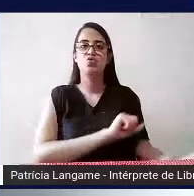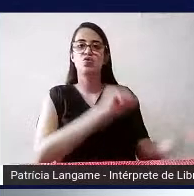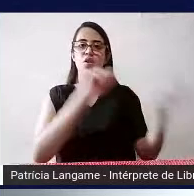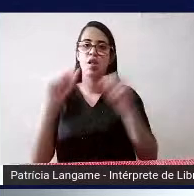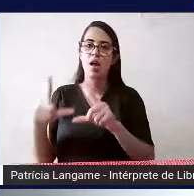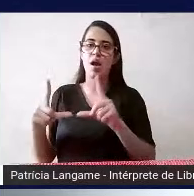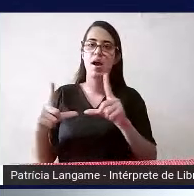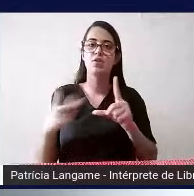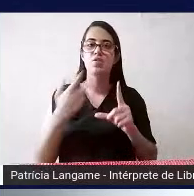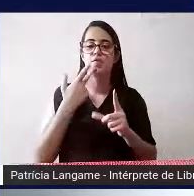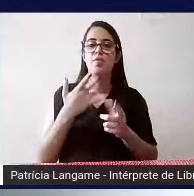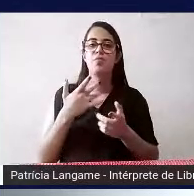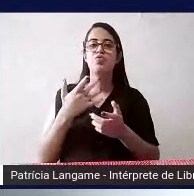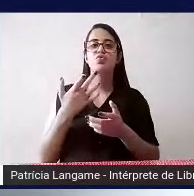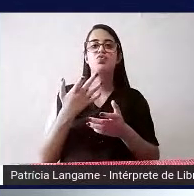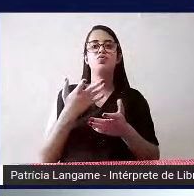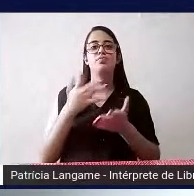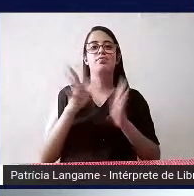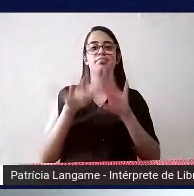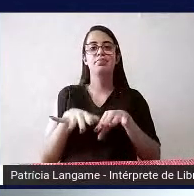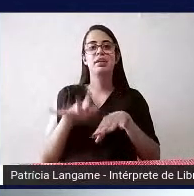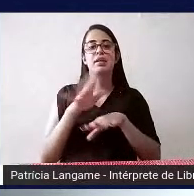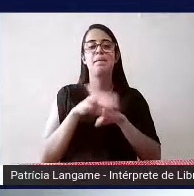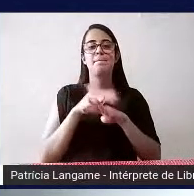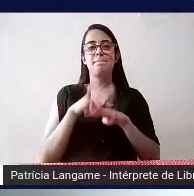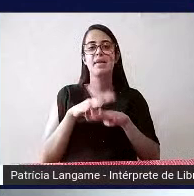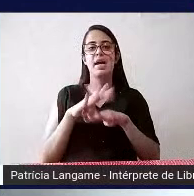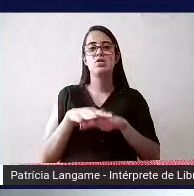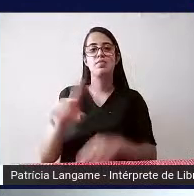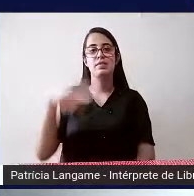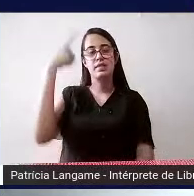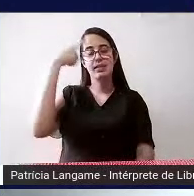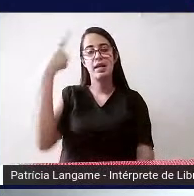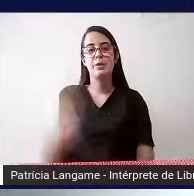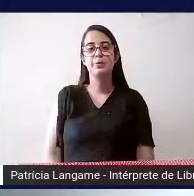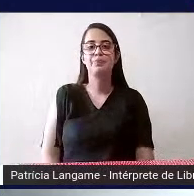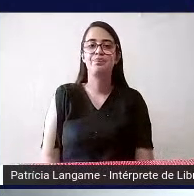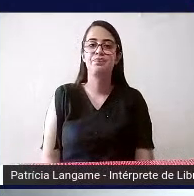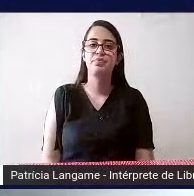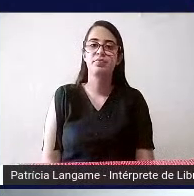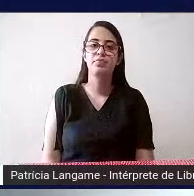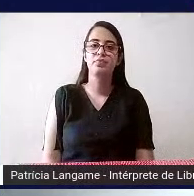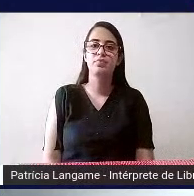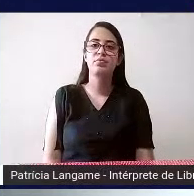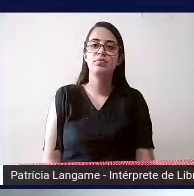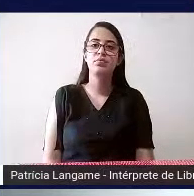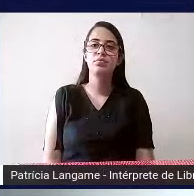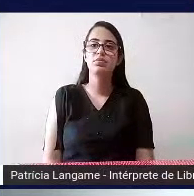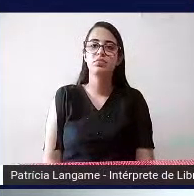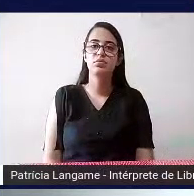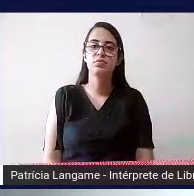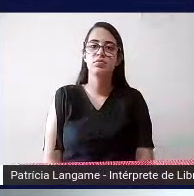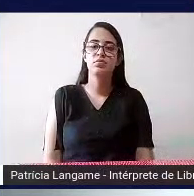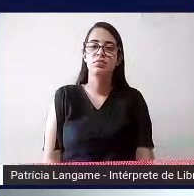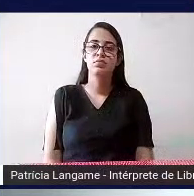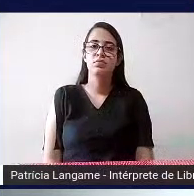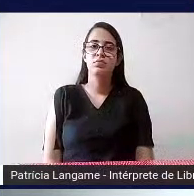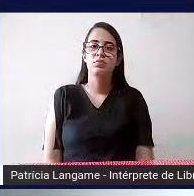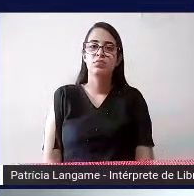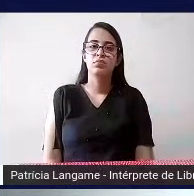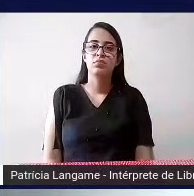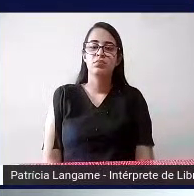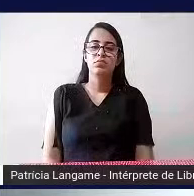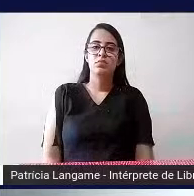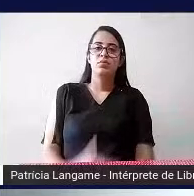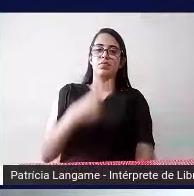vamos escrever matemática mas é só para vocês terem uma ideia bom então aqui olha eu fiz uma transcrição tem algumas